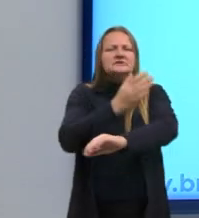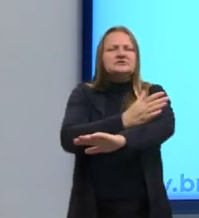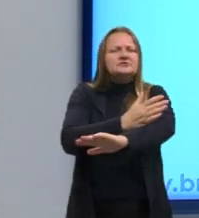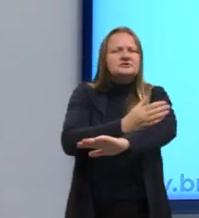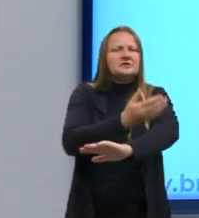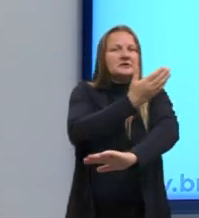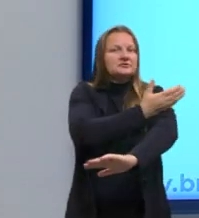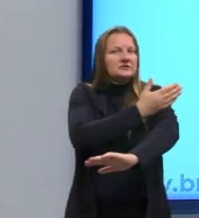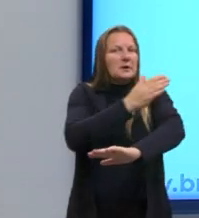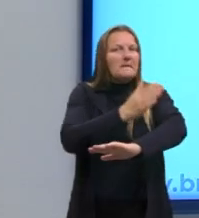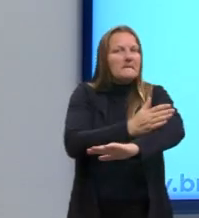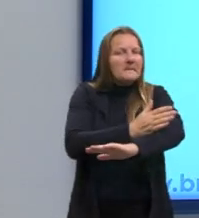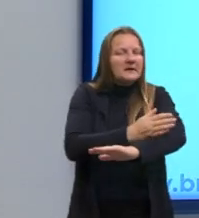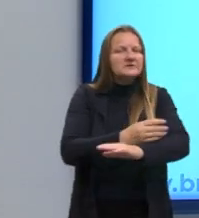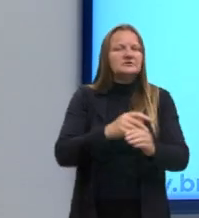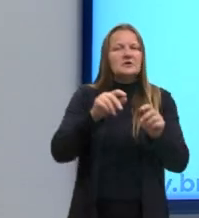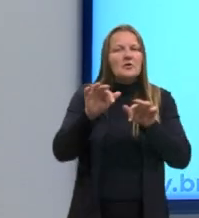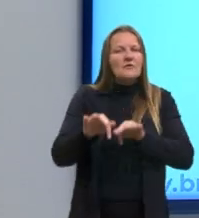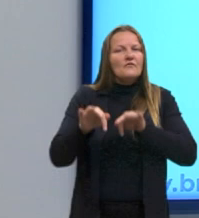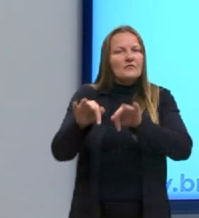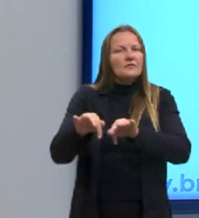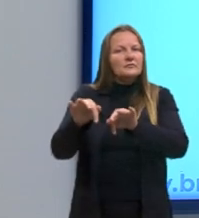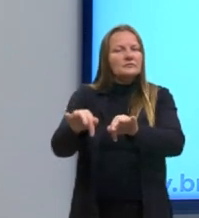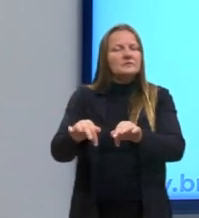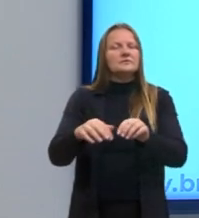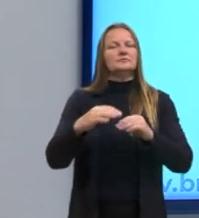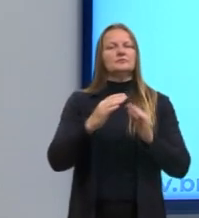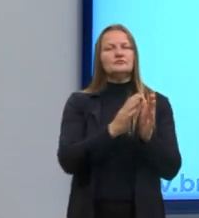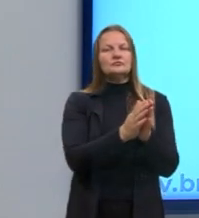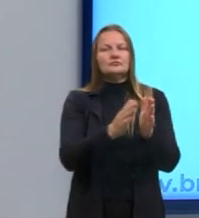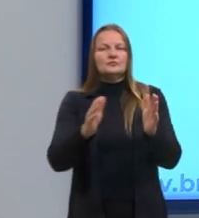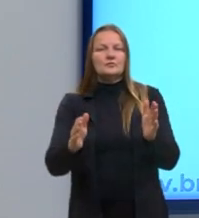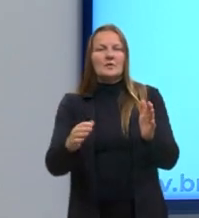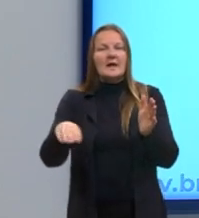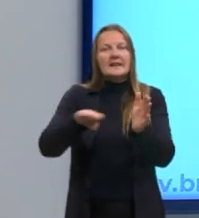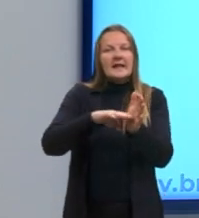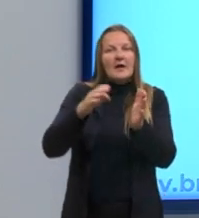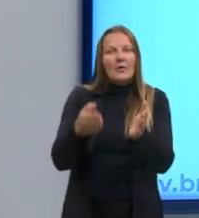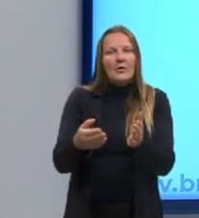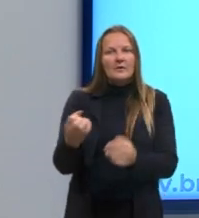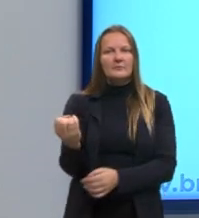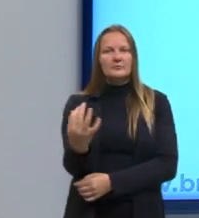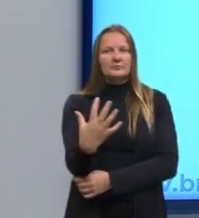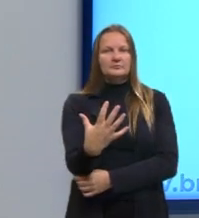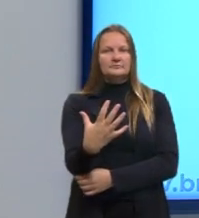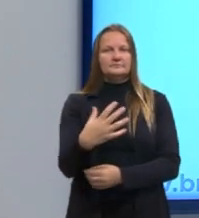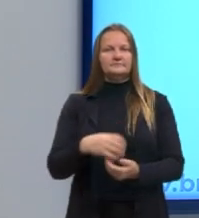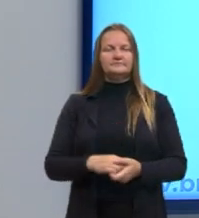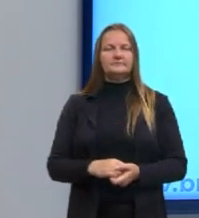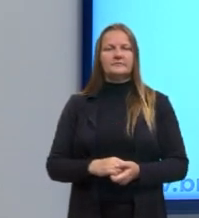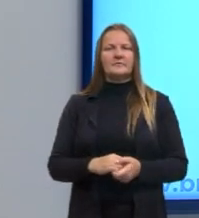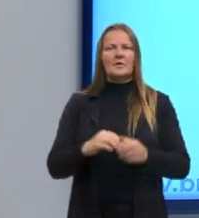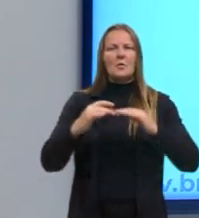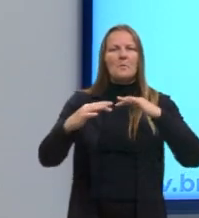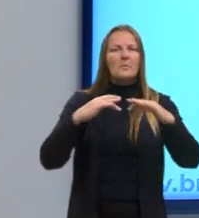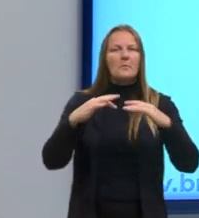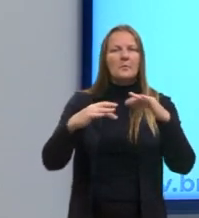que nós falamos antes sobre o período feudal. E aí sim, olha só, a Idade Moderna. Olha os movimentos que acontecem na Idade Moderna.